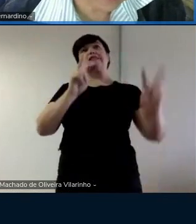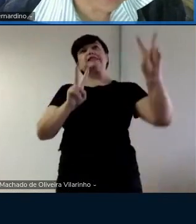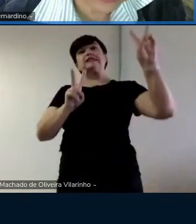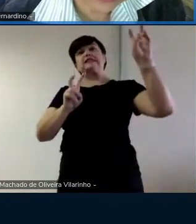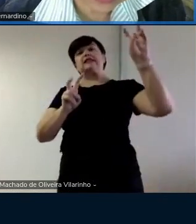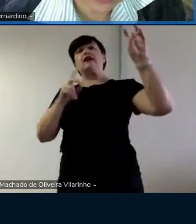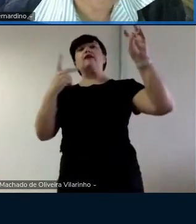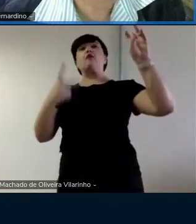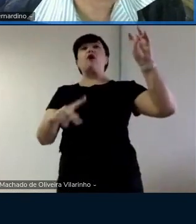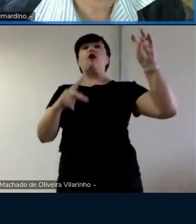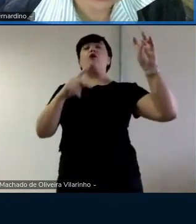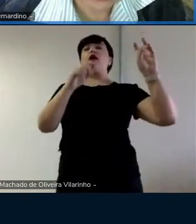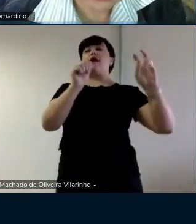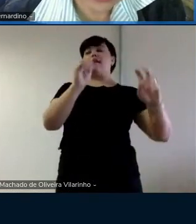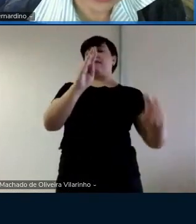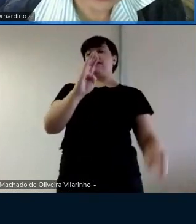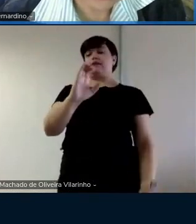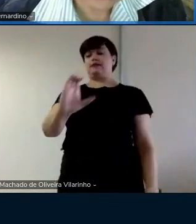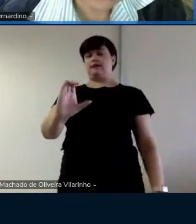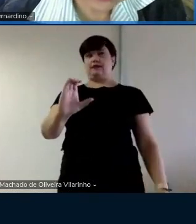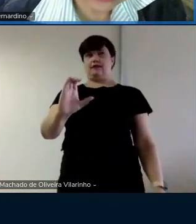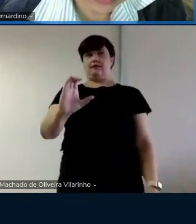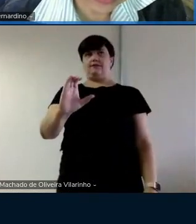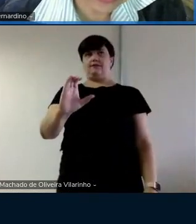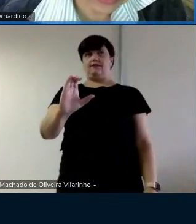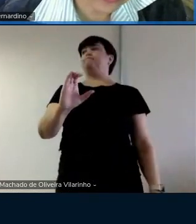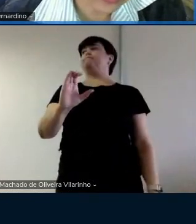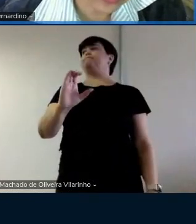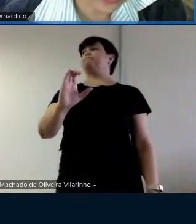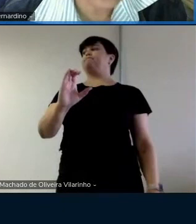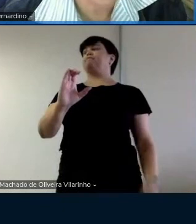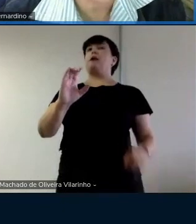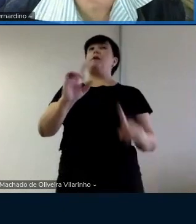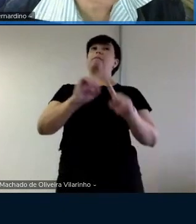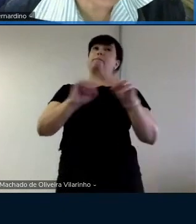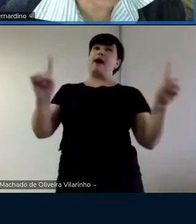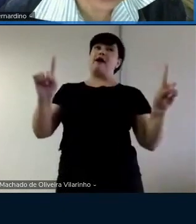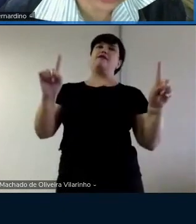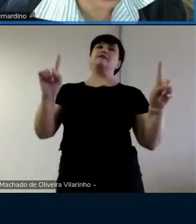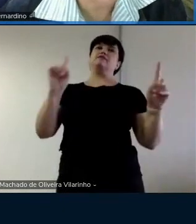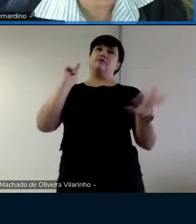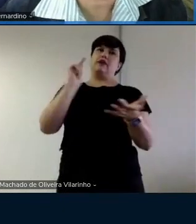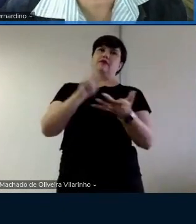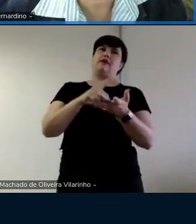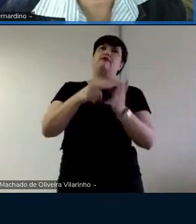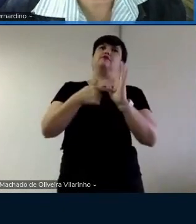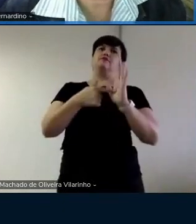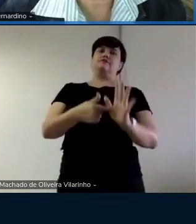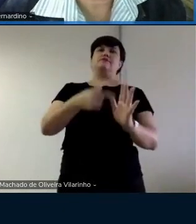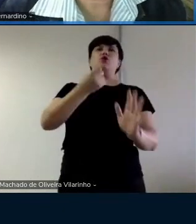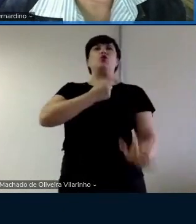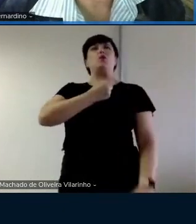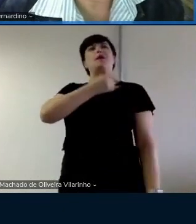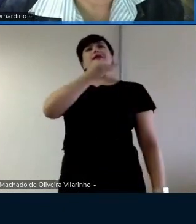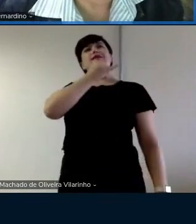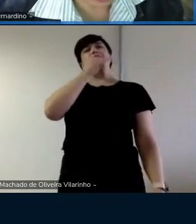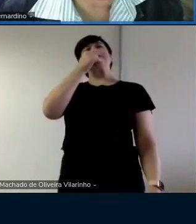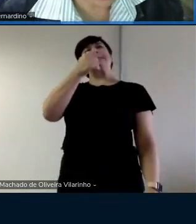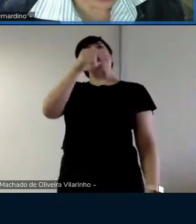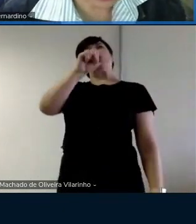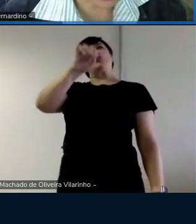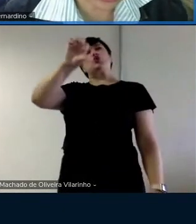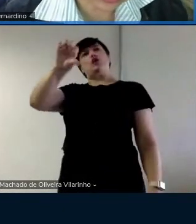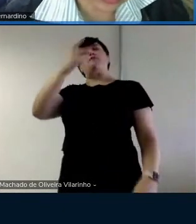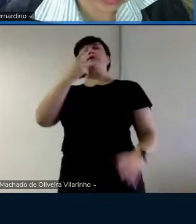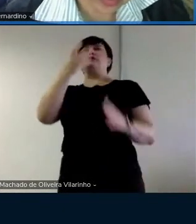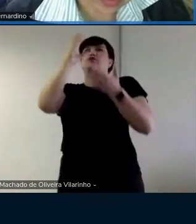letras A, B e C. E, na realidade, os exemplos são 7, 8 e 9. Mas eu